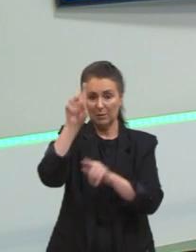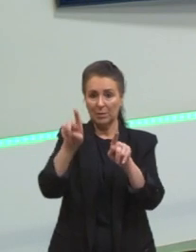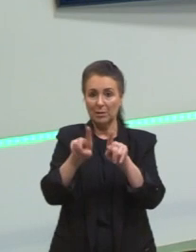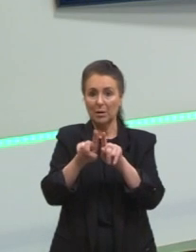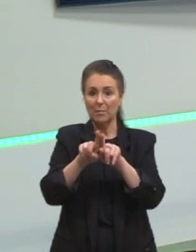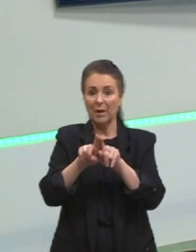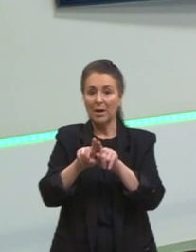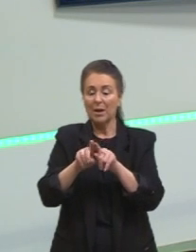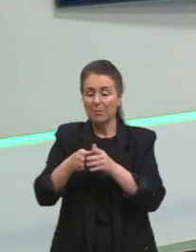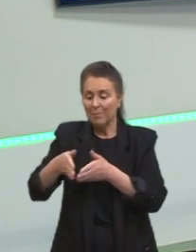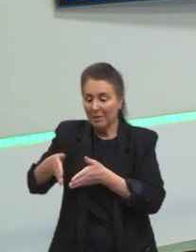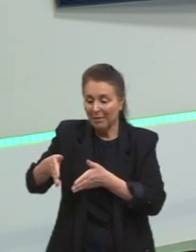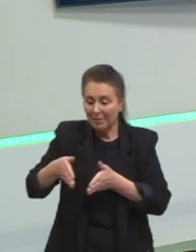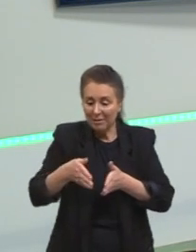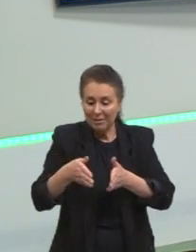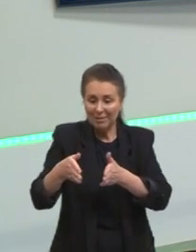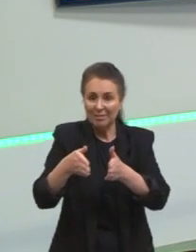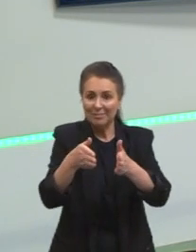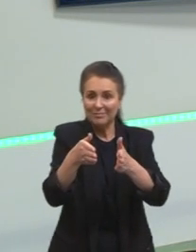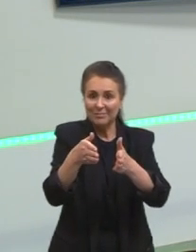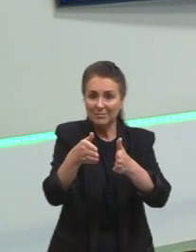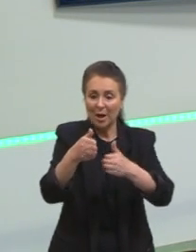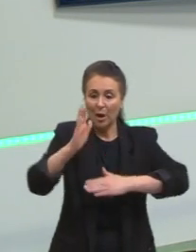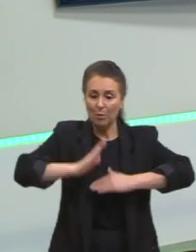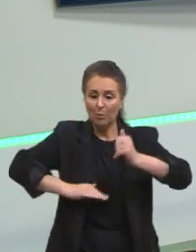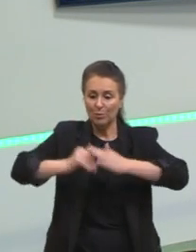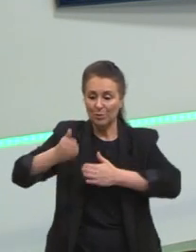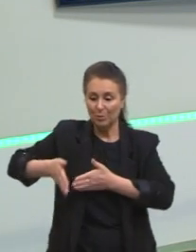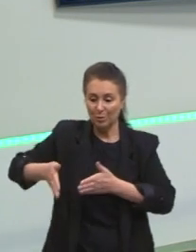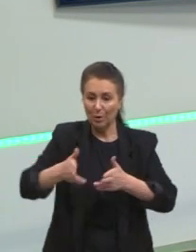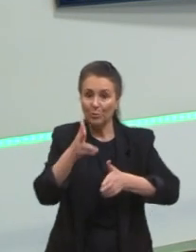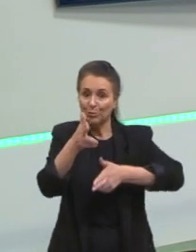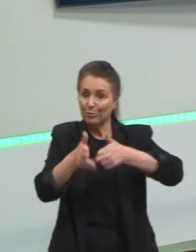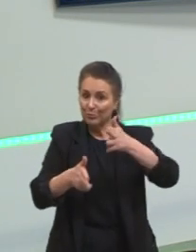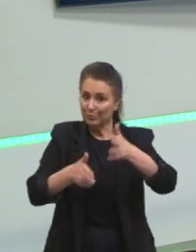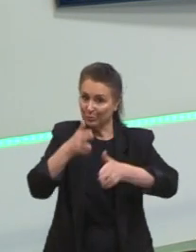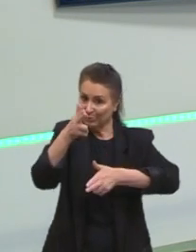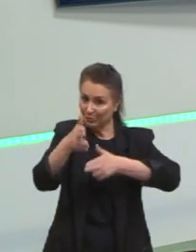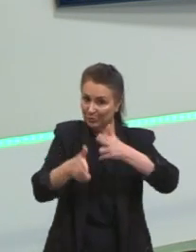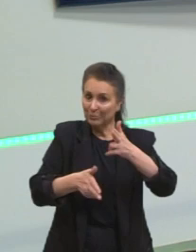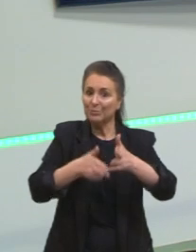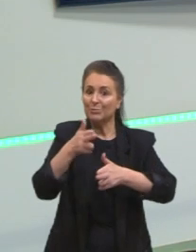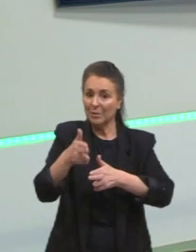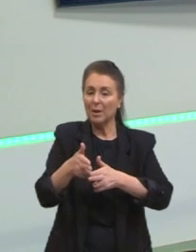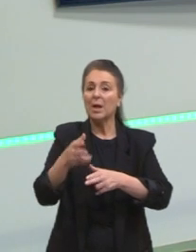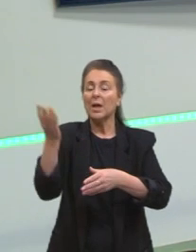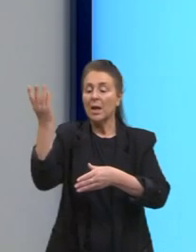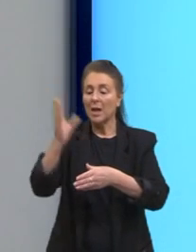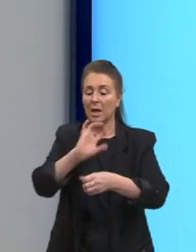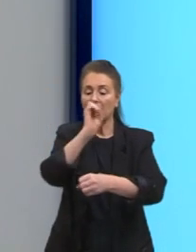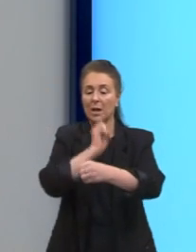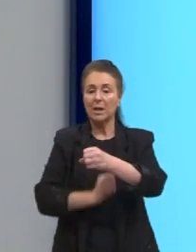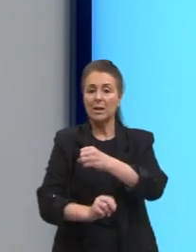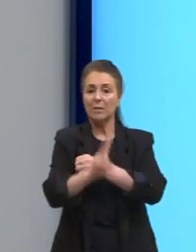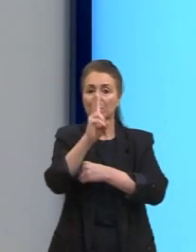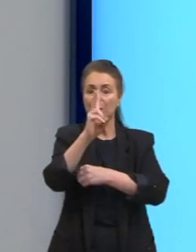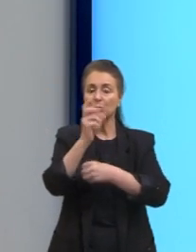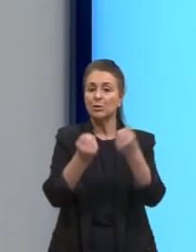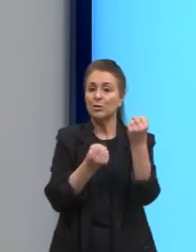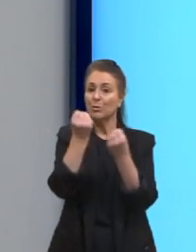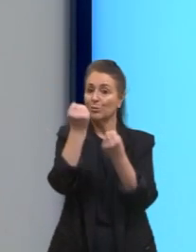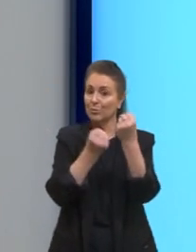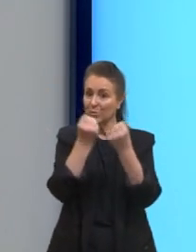rodoviária, né? Então, é alguém que, em detrimento dos trens, das ferrovias, vai investir muito nos automóveis e nas